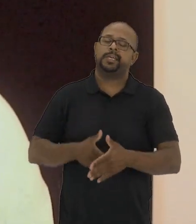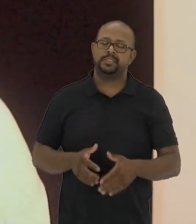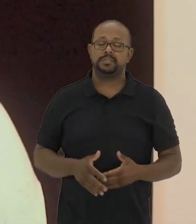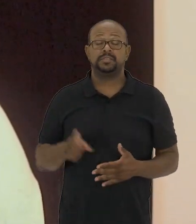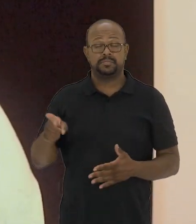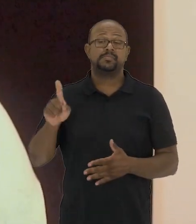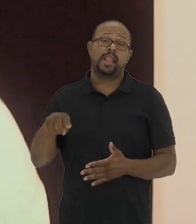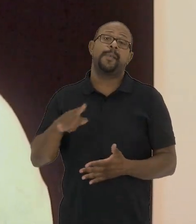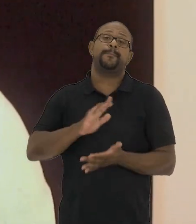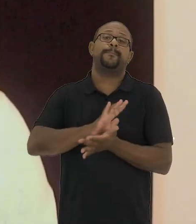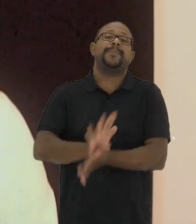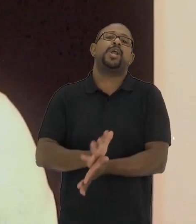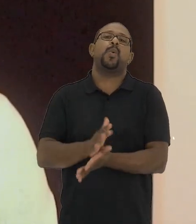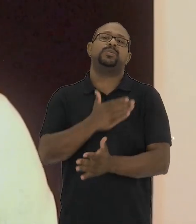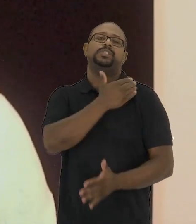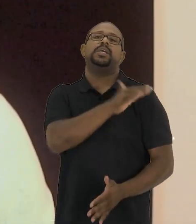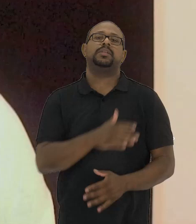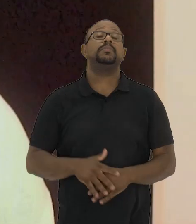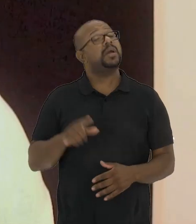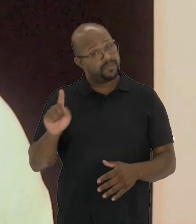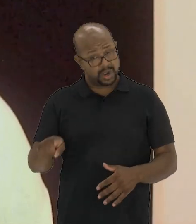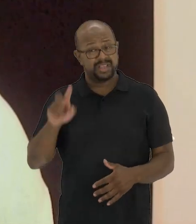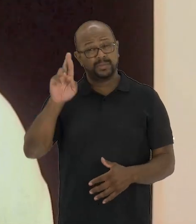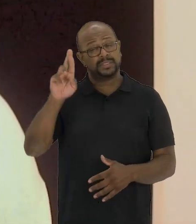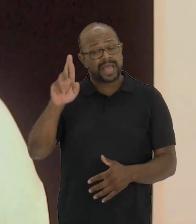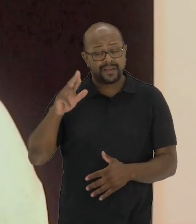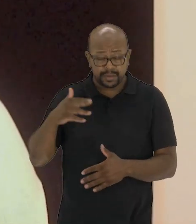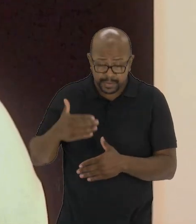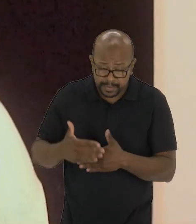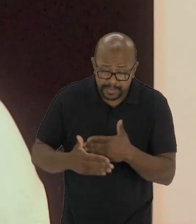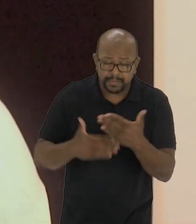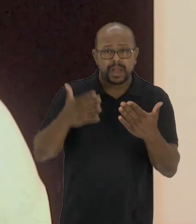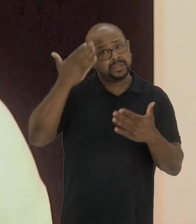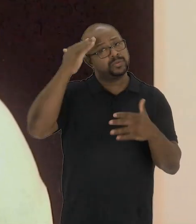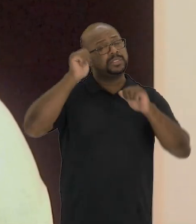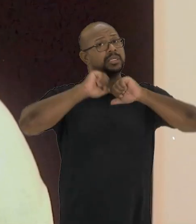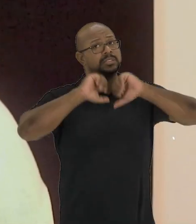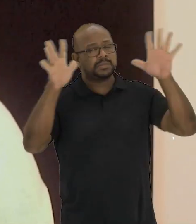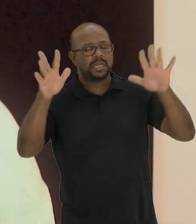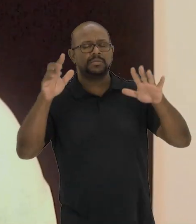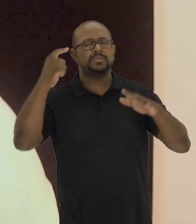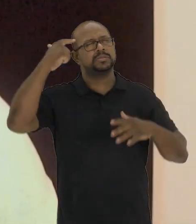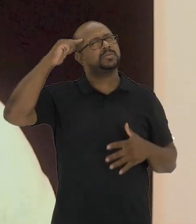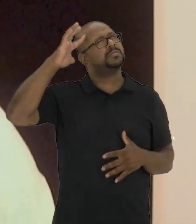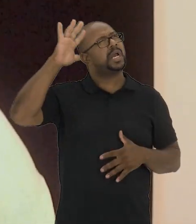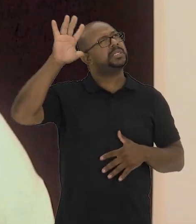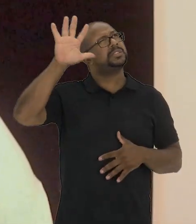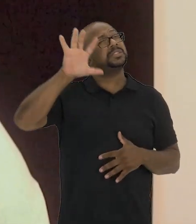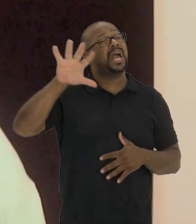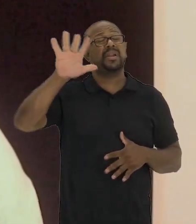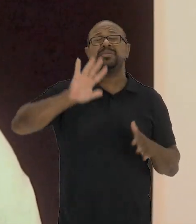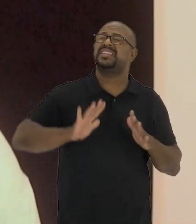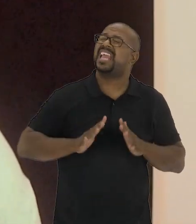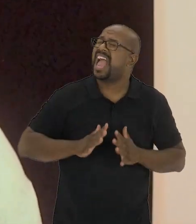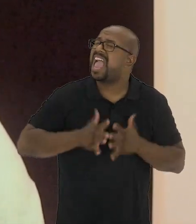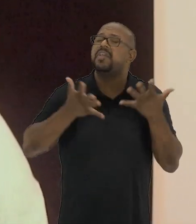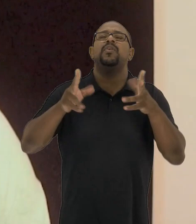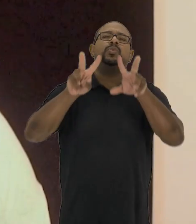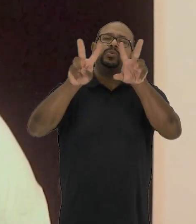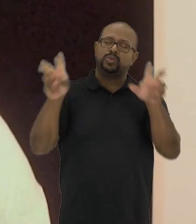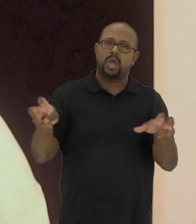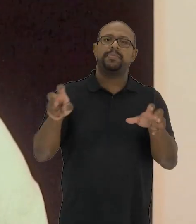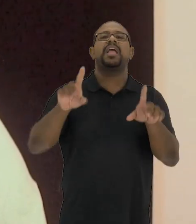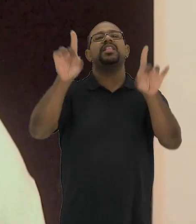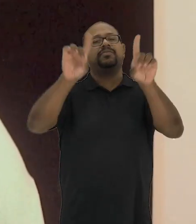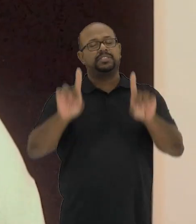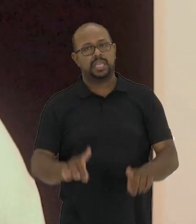vezes limitante, muitas vezes preconceituoso, mas que foi responsável pela construção de um entendimento e de um imaginário